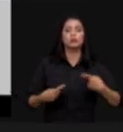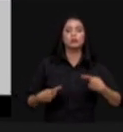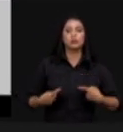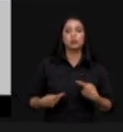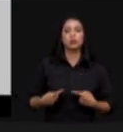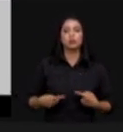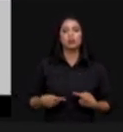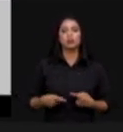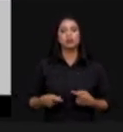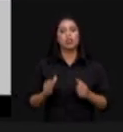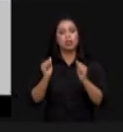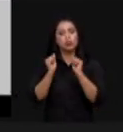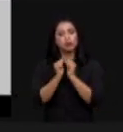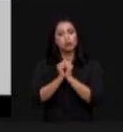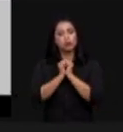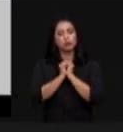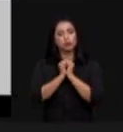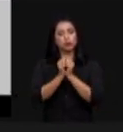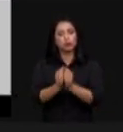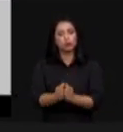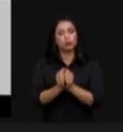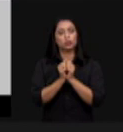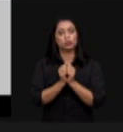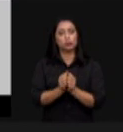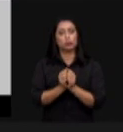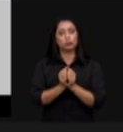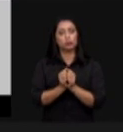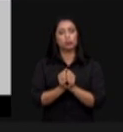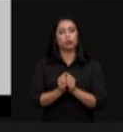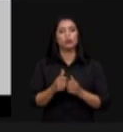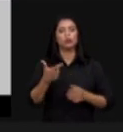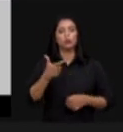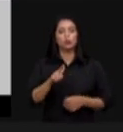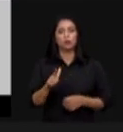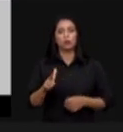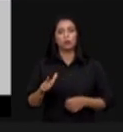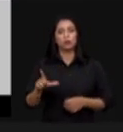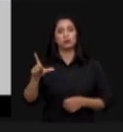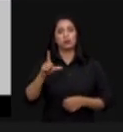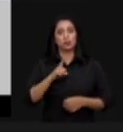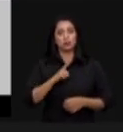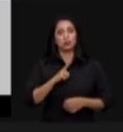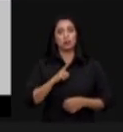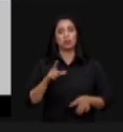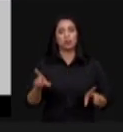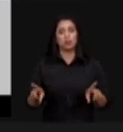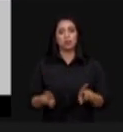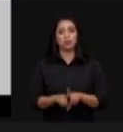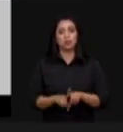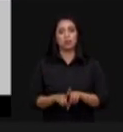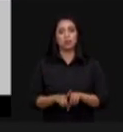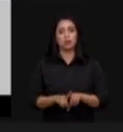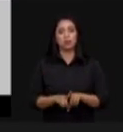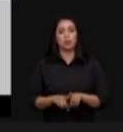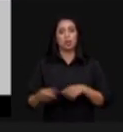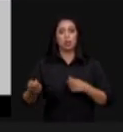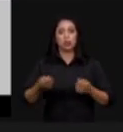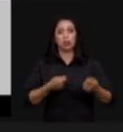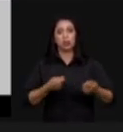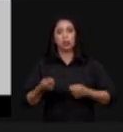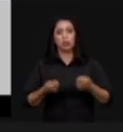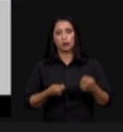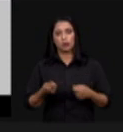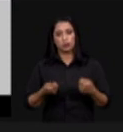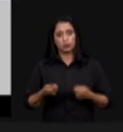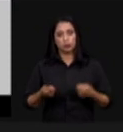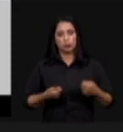andam de mãos dadas por assim dizer com aqueles instrumentos também de natureza de comando e controle ou